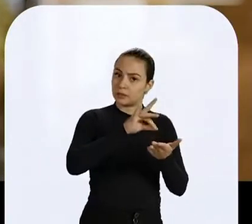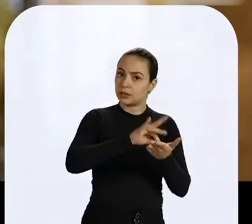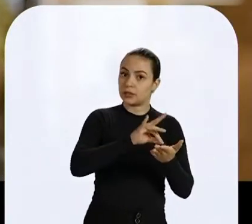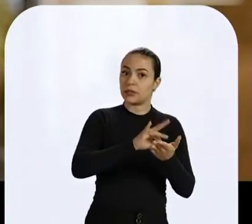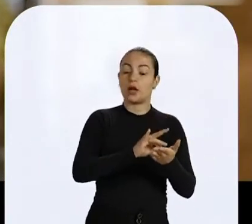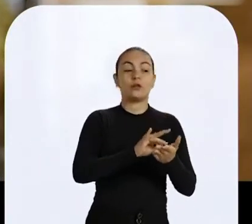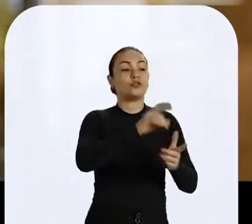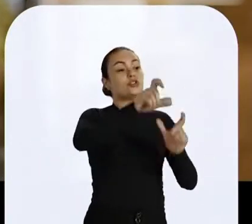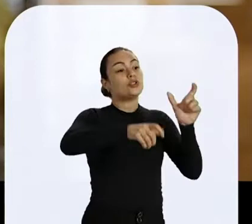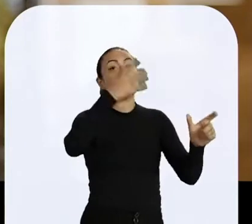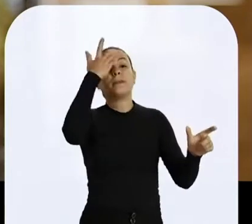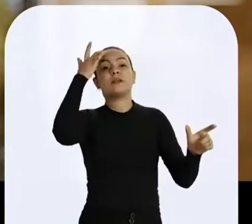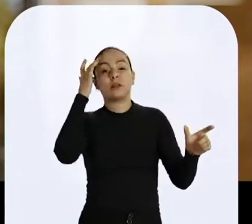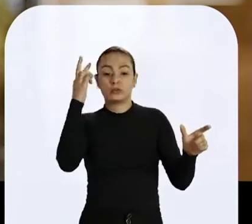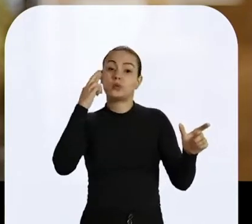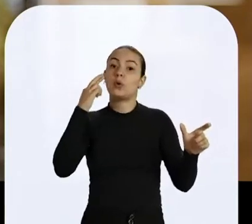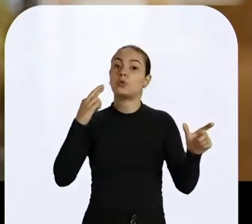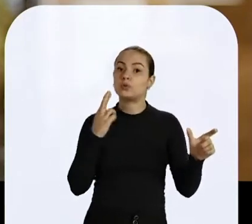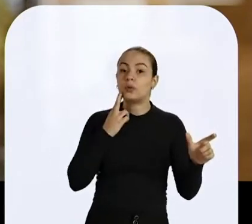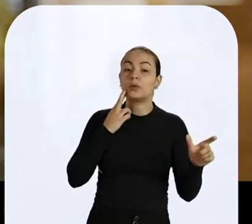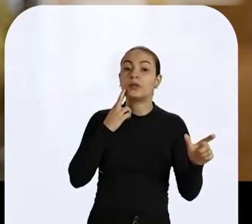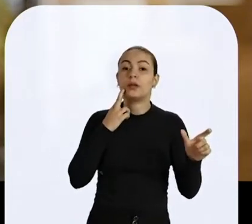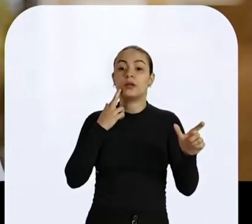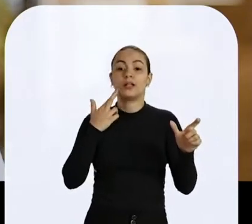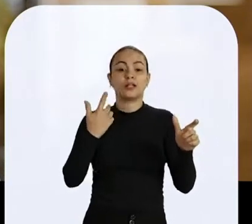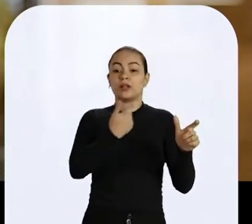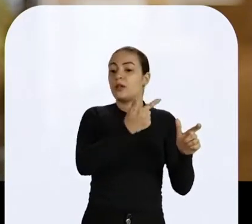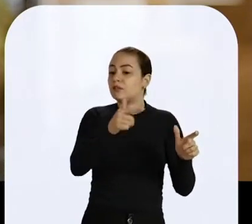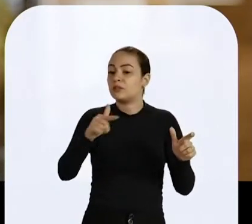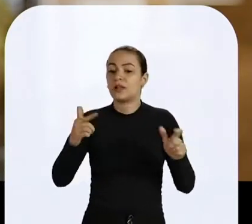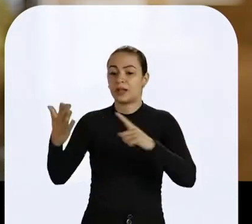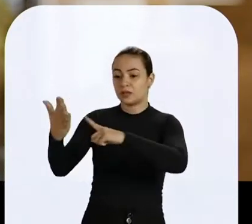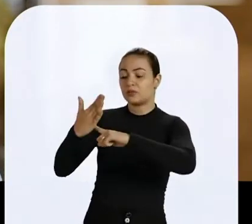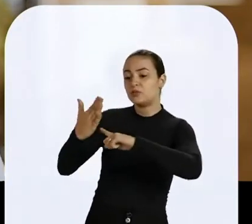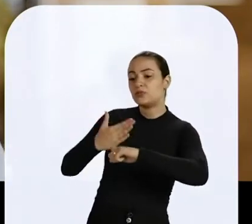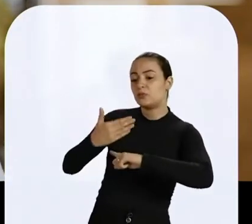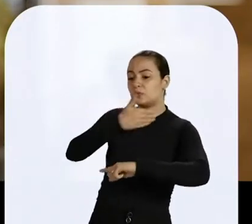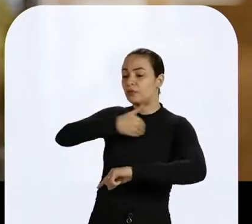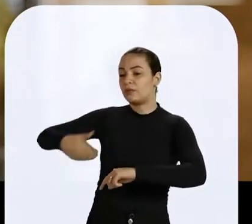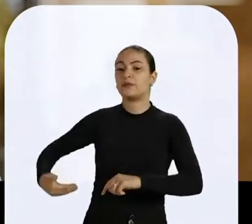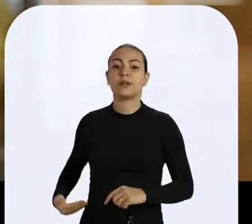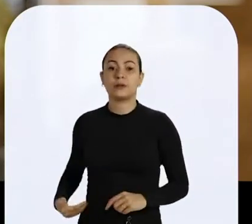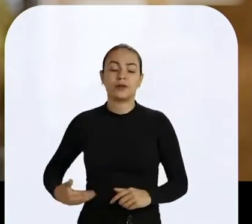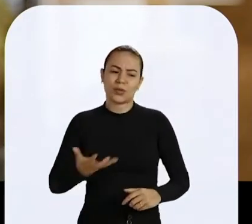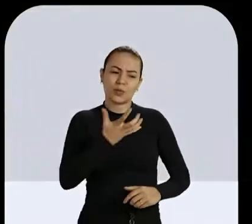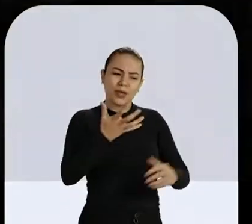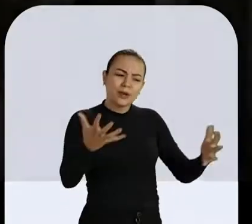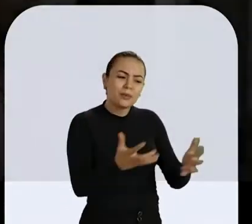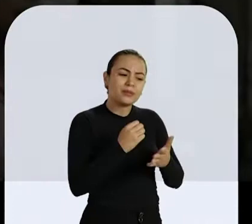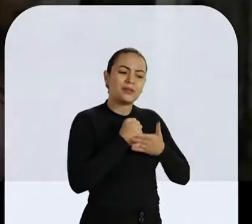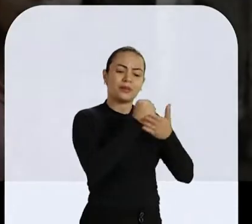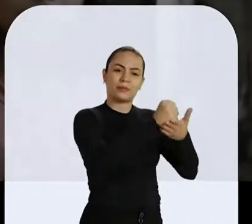infelizmente, não têm visto o estado chegar até elas. É por elas que eu quero trabalhar cada vez mais.